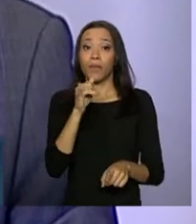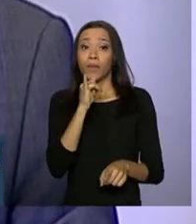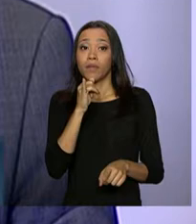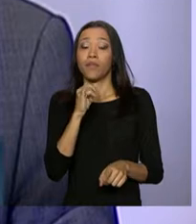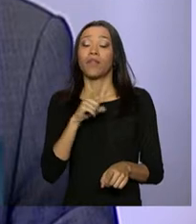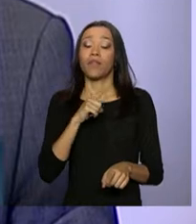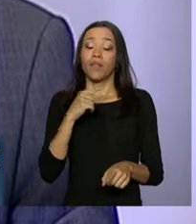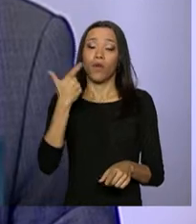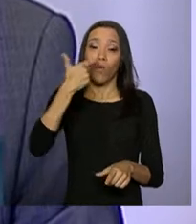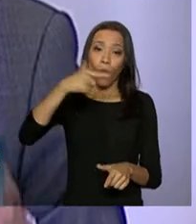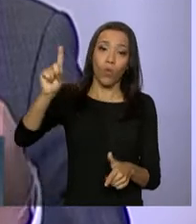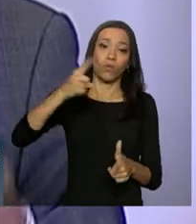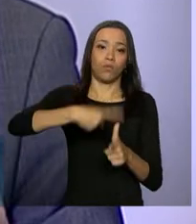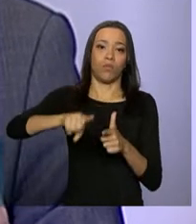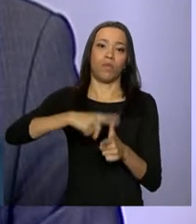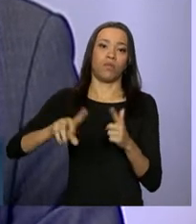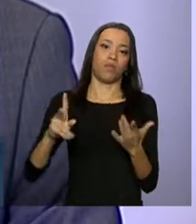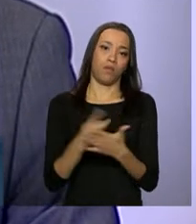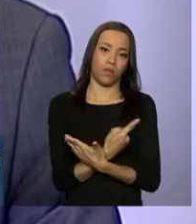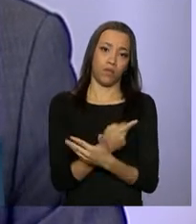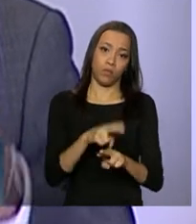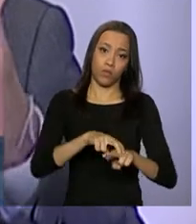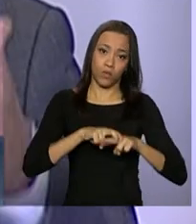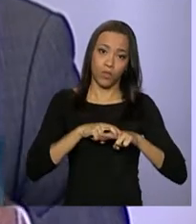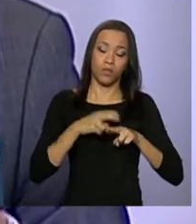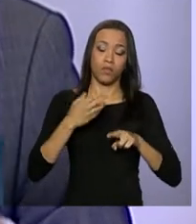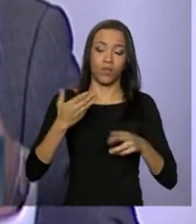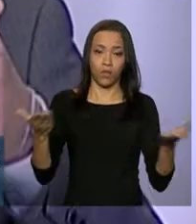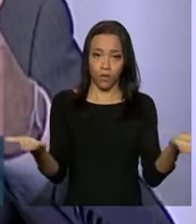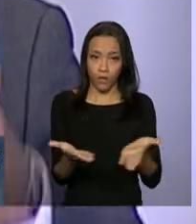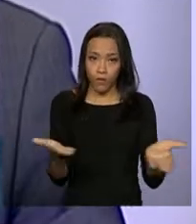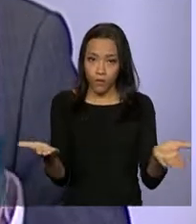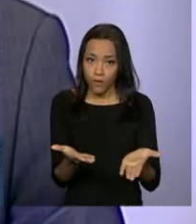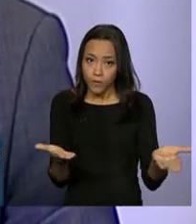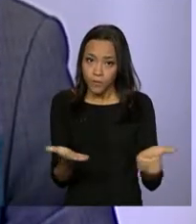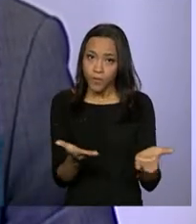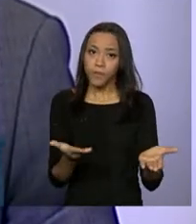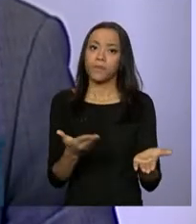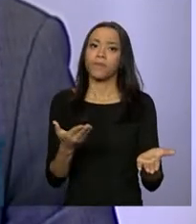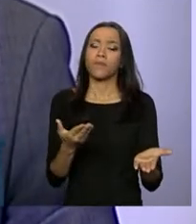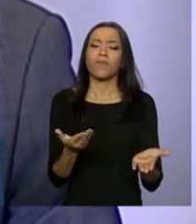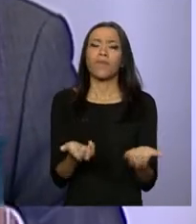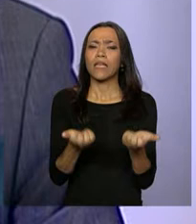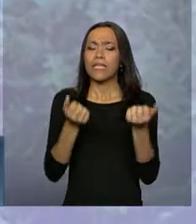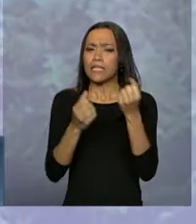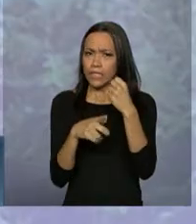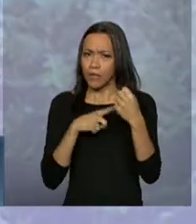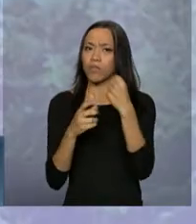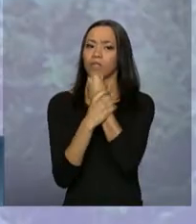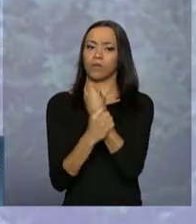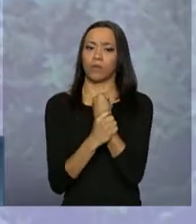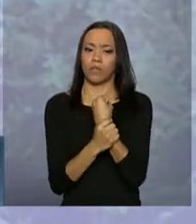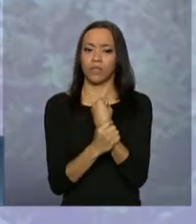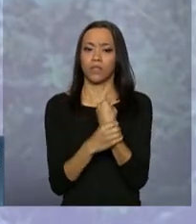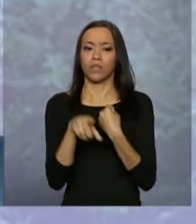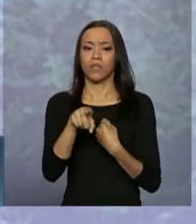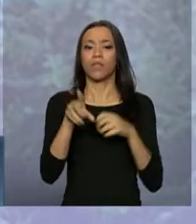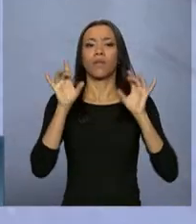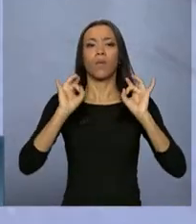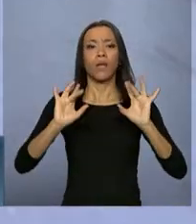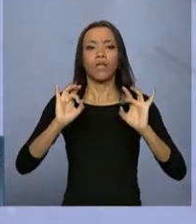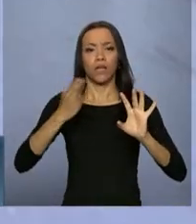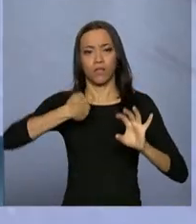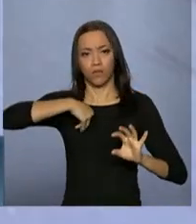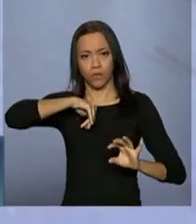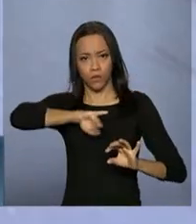dúvida em relação a isso. Por isso, nossos resgates são feitos com absoluta segurança e temos certeza da qualidade do nosso